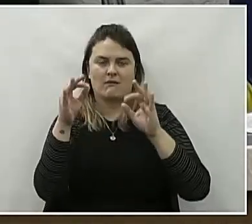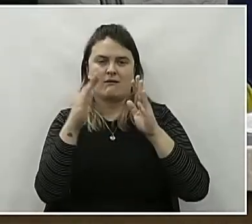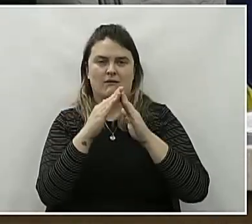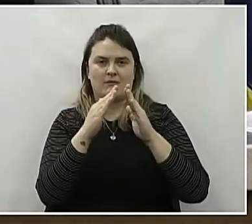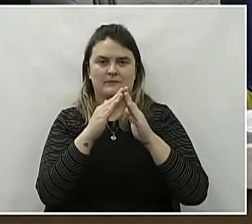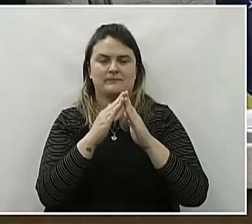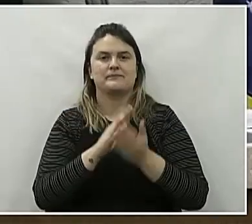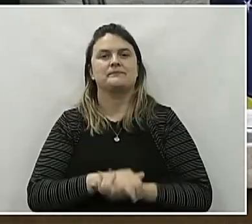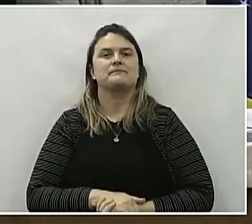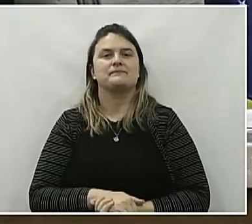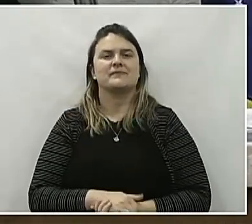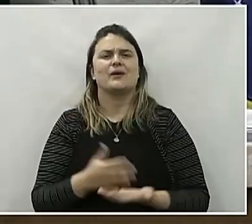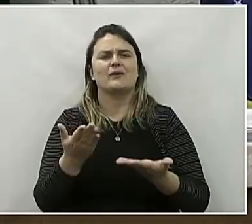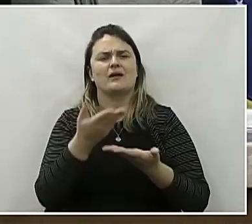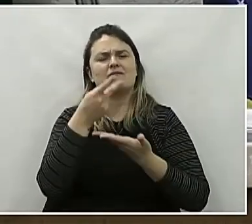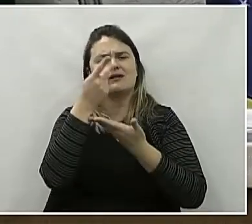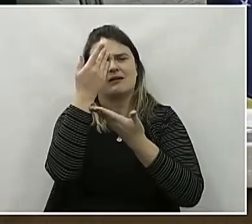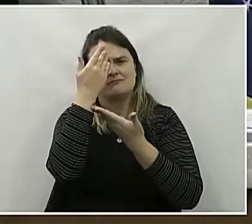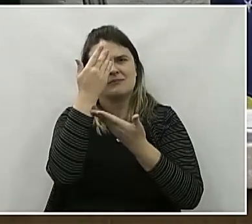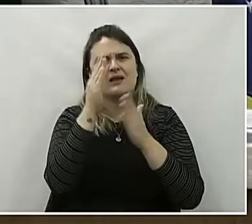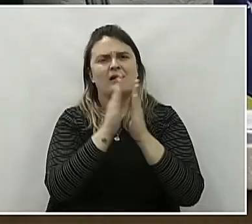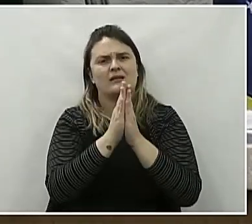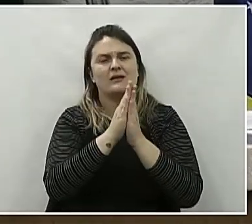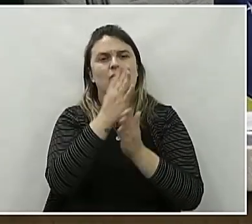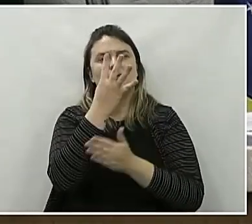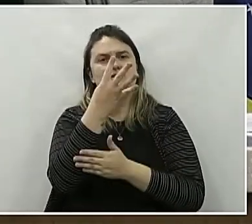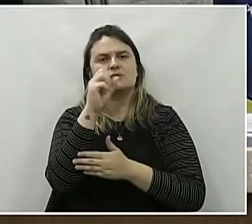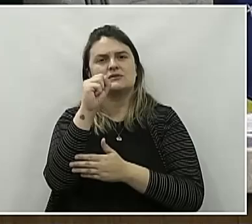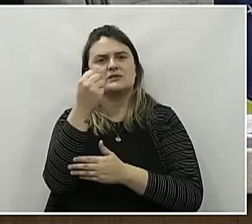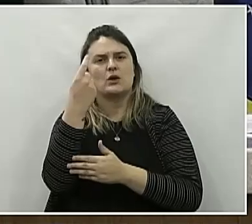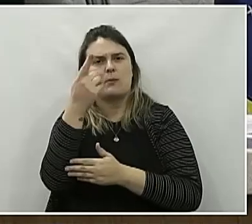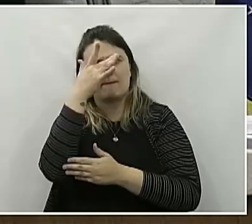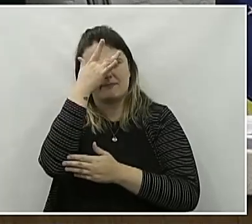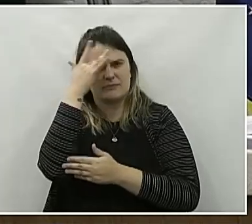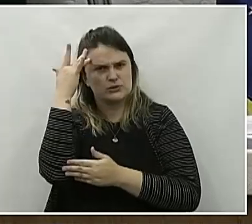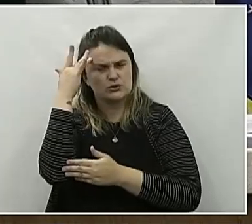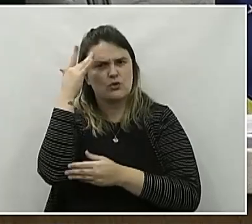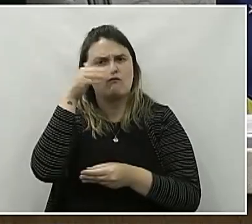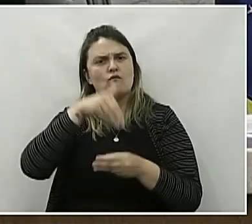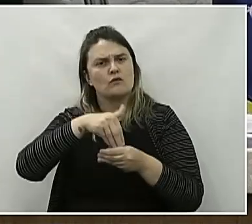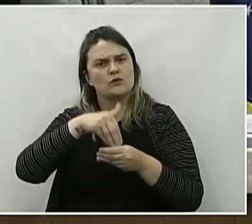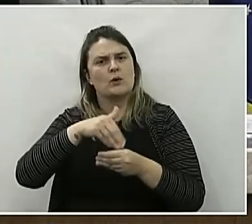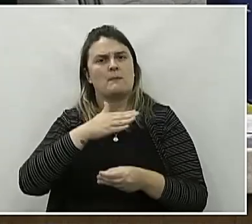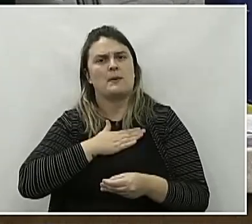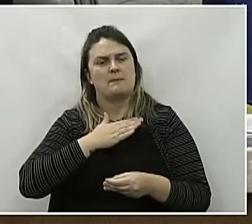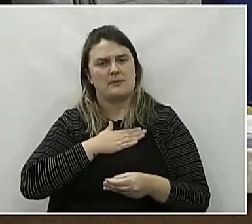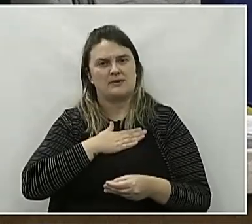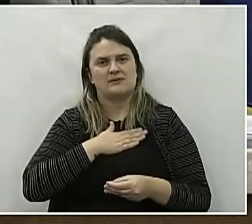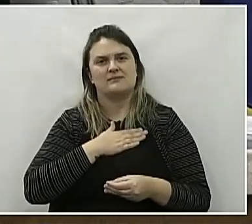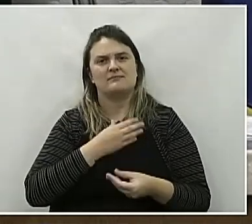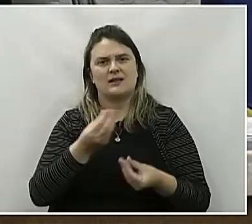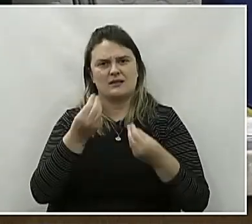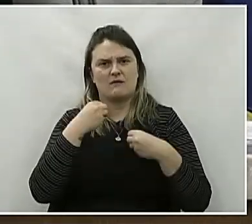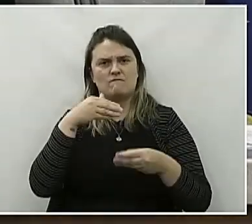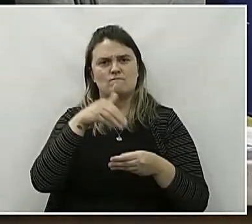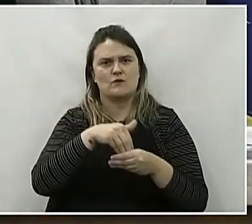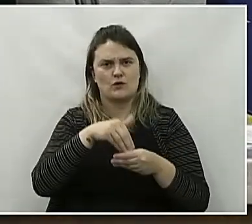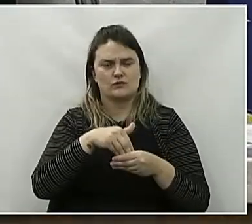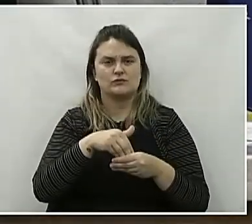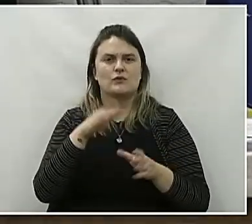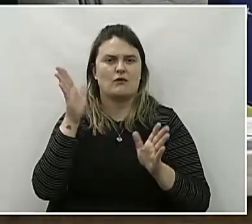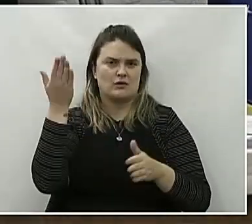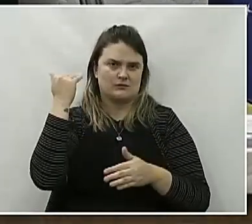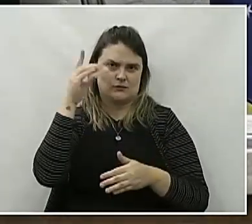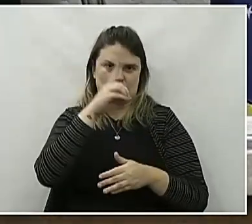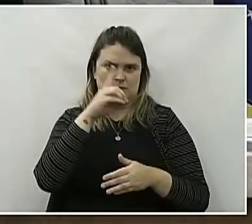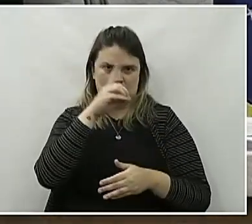Quero deixar aqui a minha gratidão às 431 pessoas que confiaram em mim o voto nesse domingo para a